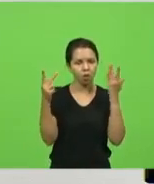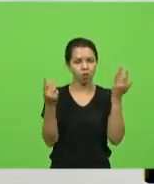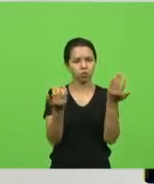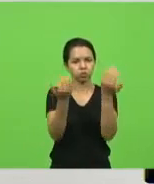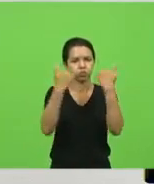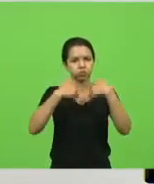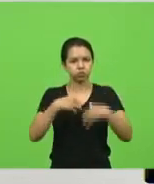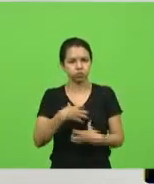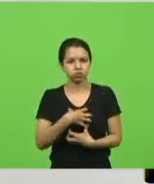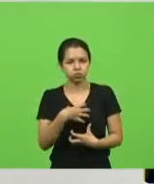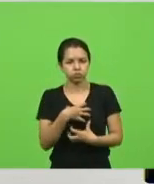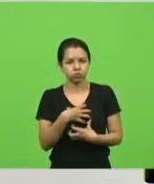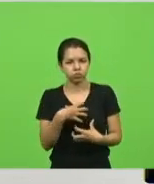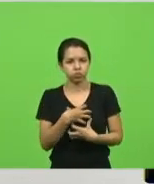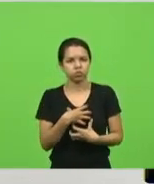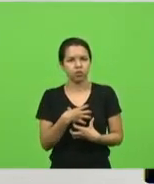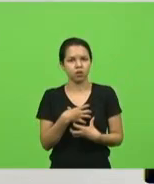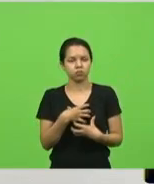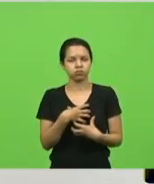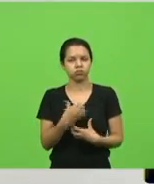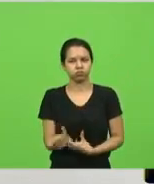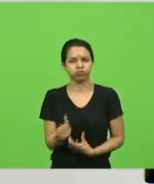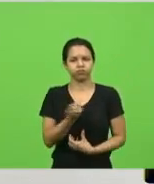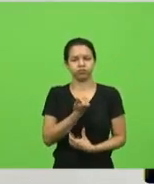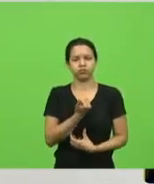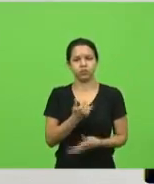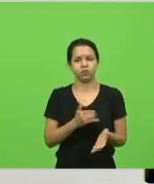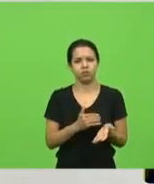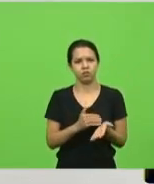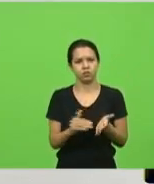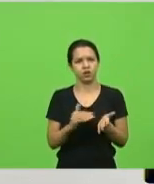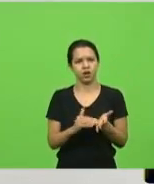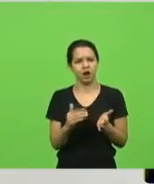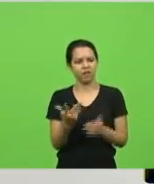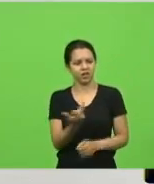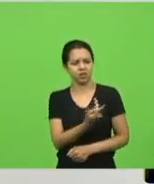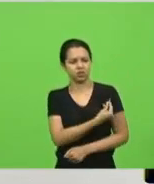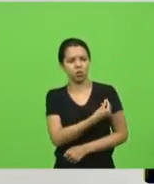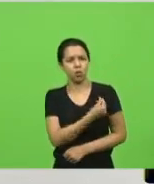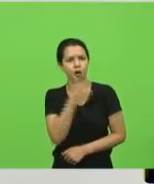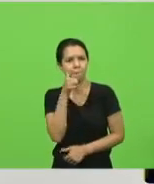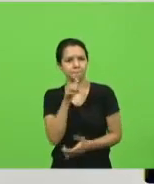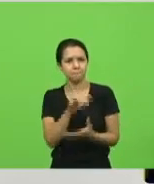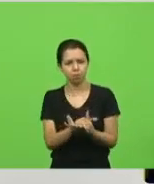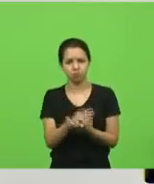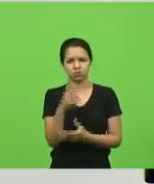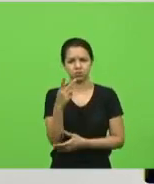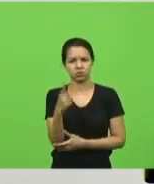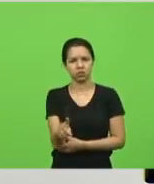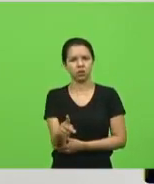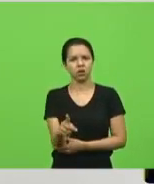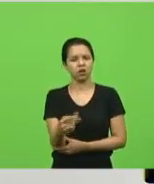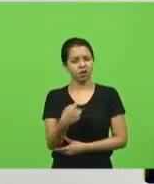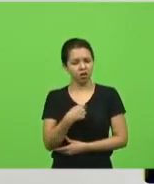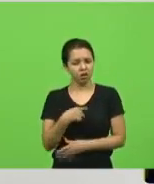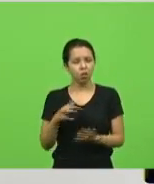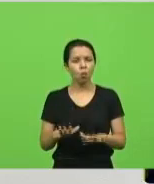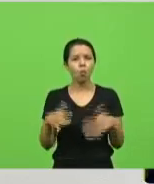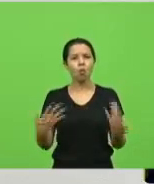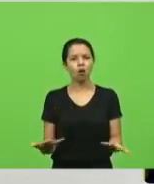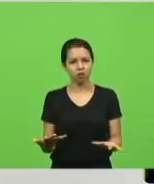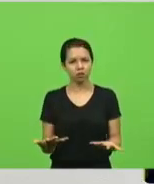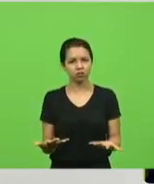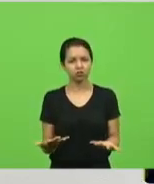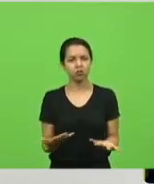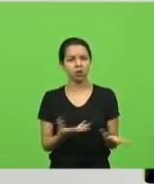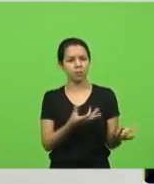eles têm que se deparar com uma notícia como essa. Poxa, o secretário vacinou a esposa e eu, quando vai chegar a minha vez? Então, isso começou a